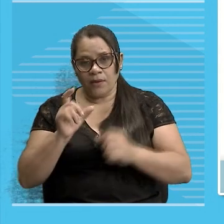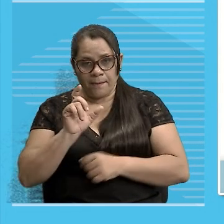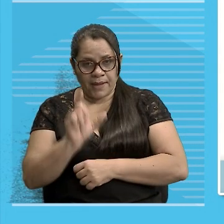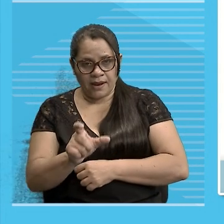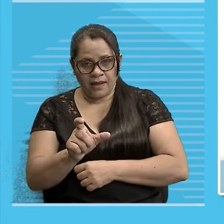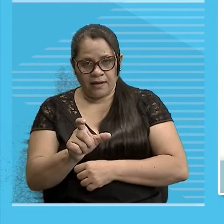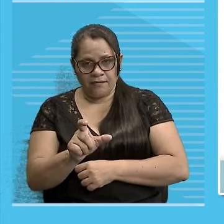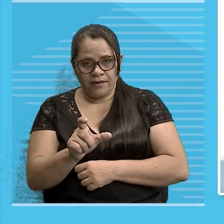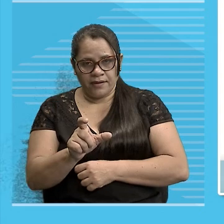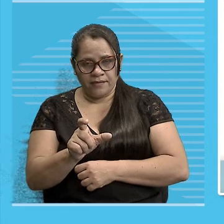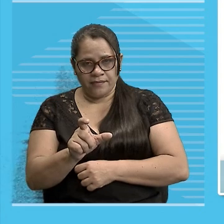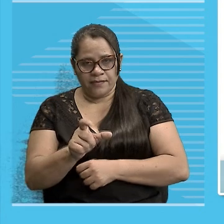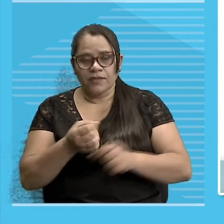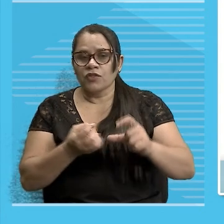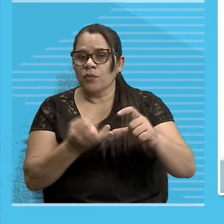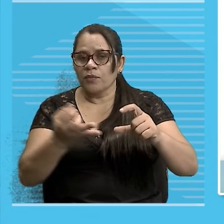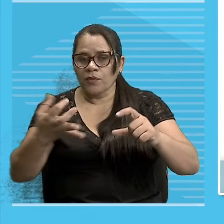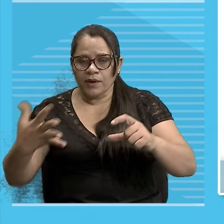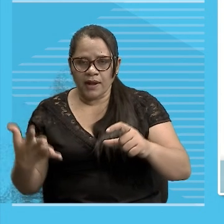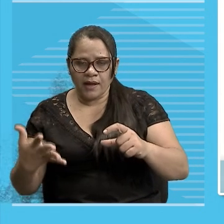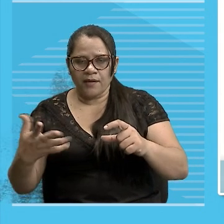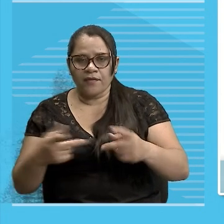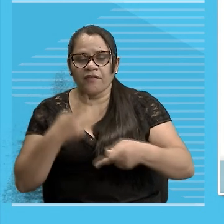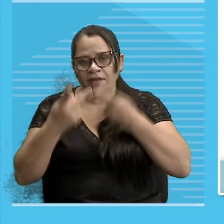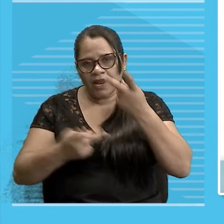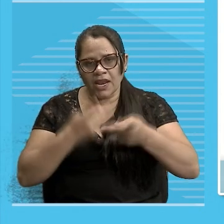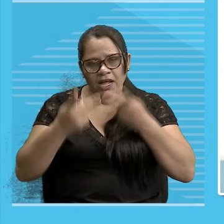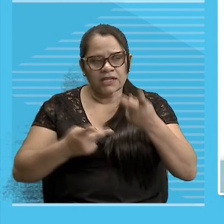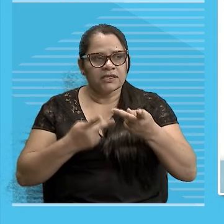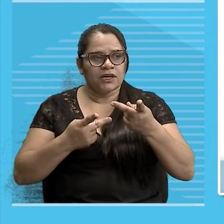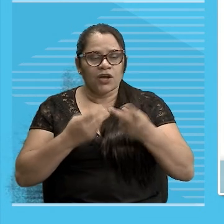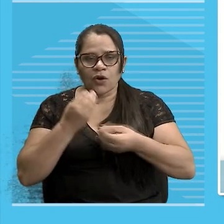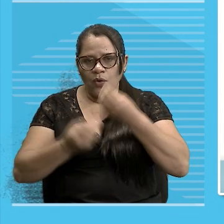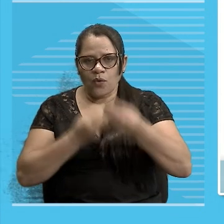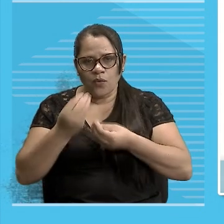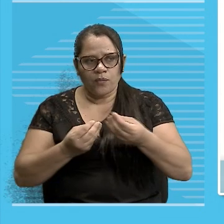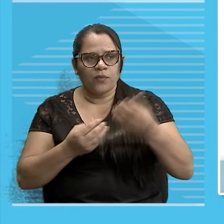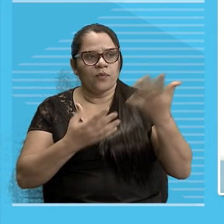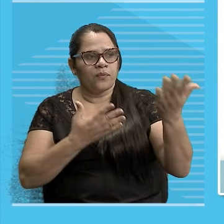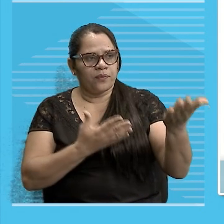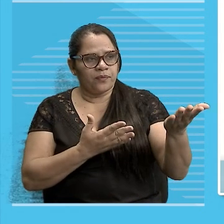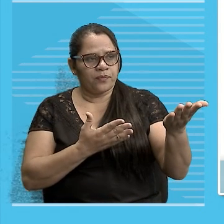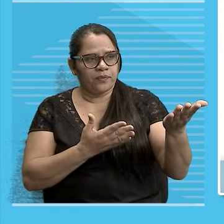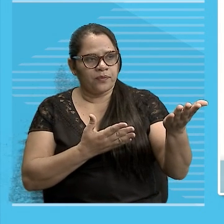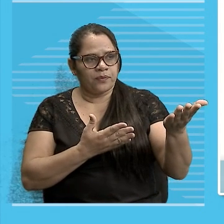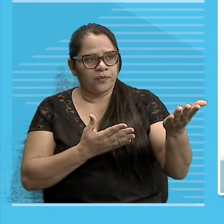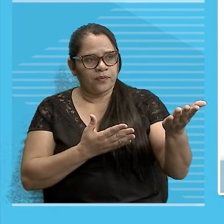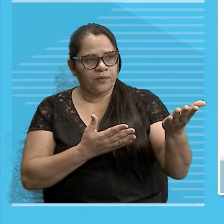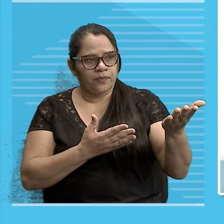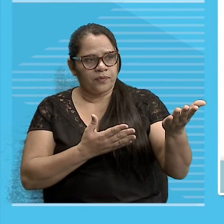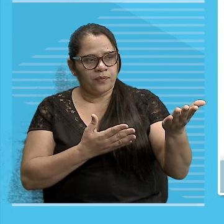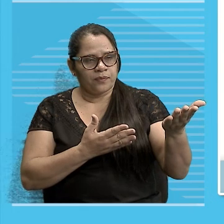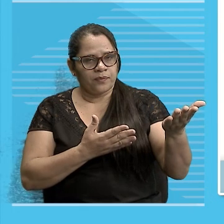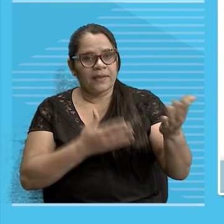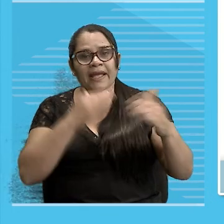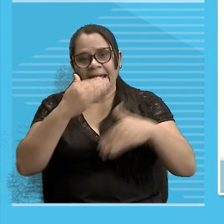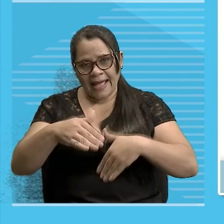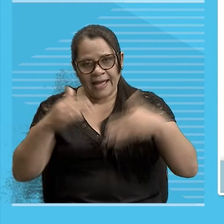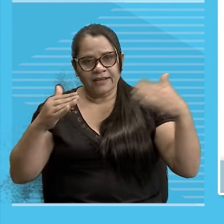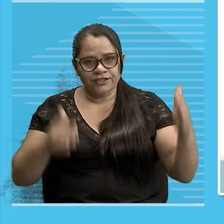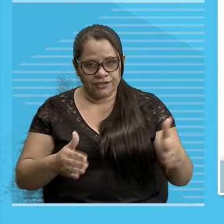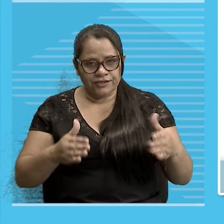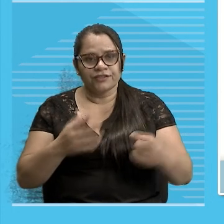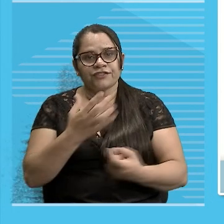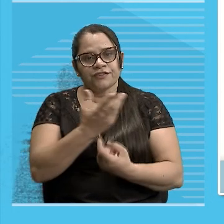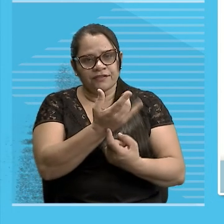fósforos E caixas de pregos Entendeu? Caixas de velas Se